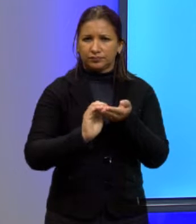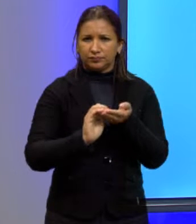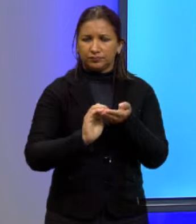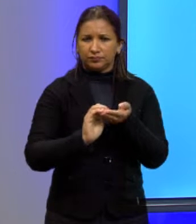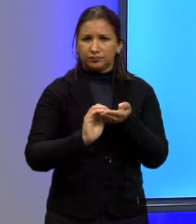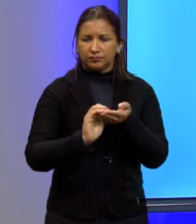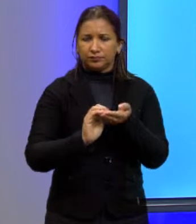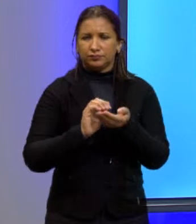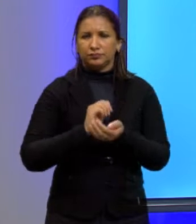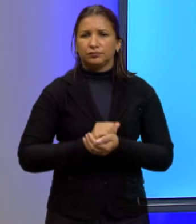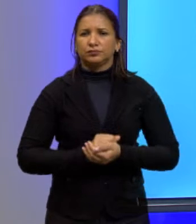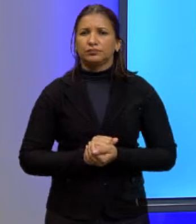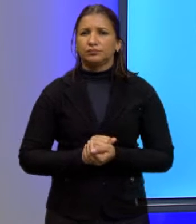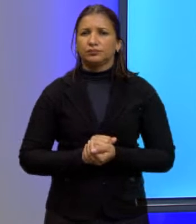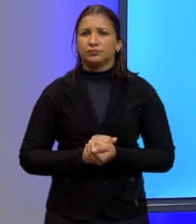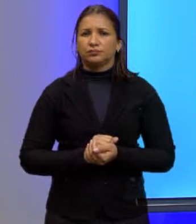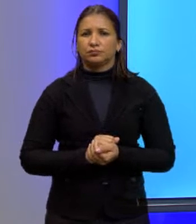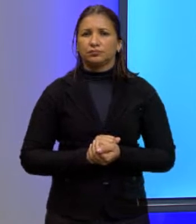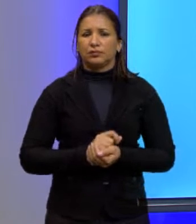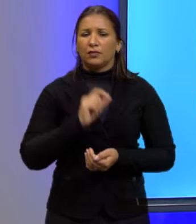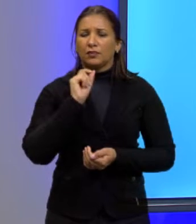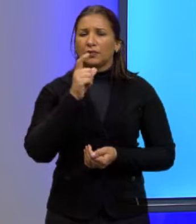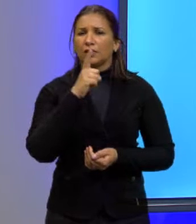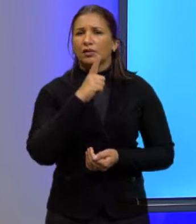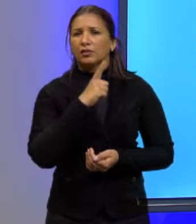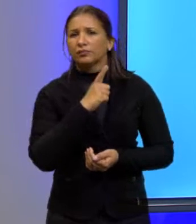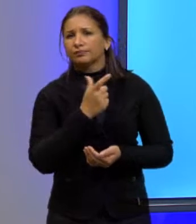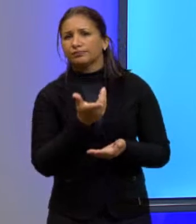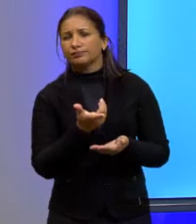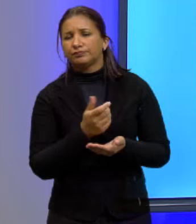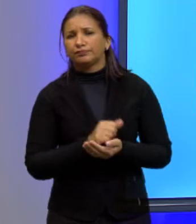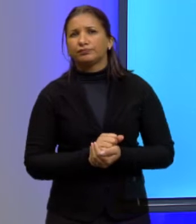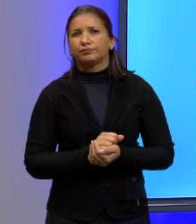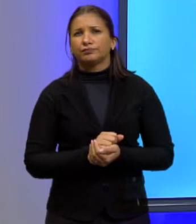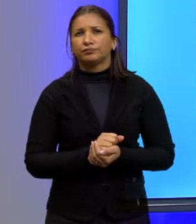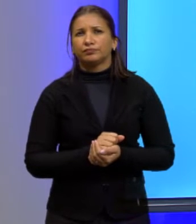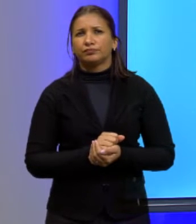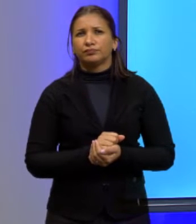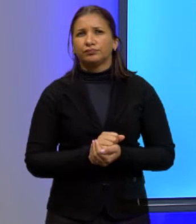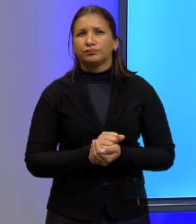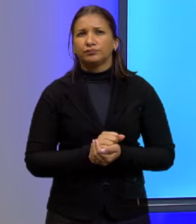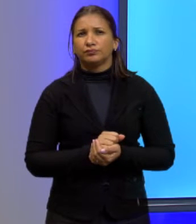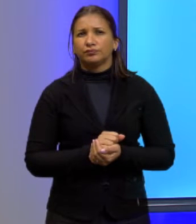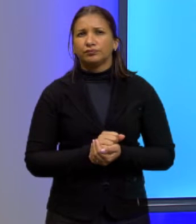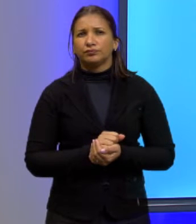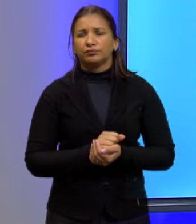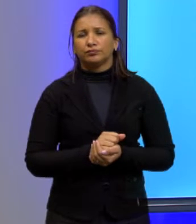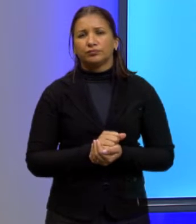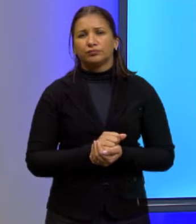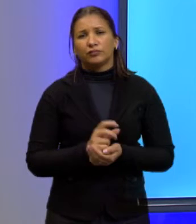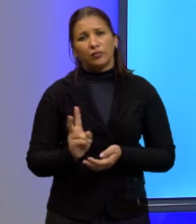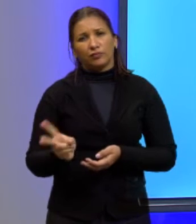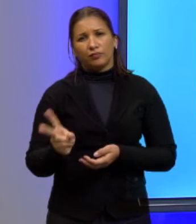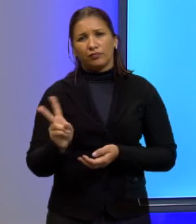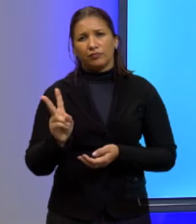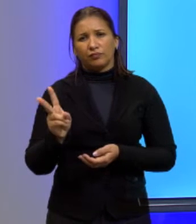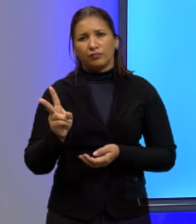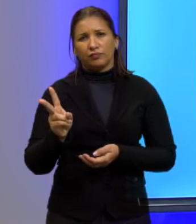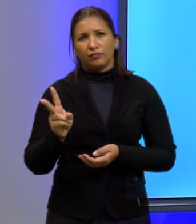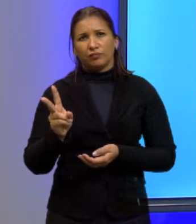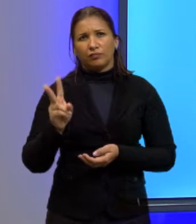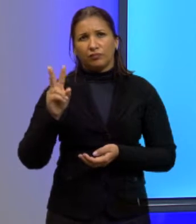cercar. O que que eu tenho dessas expressões? Eu tenho que o custo, né, de